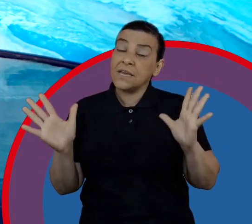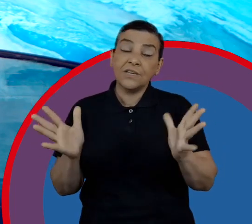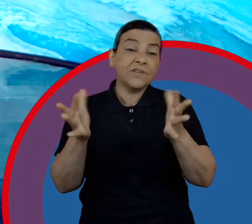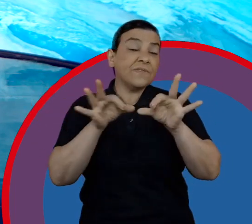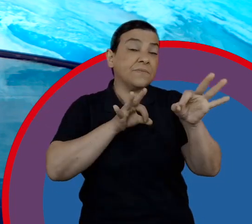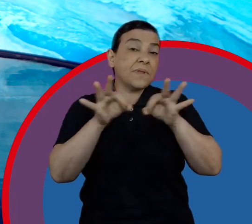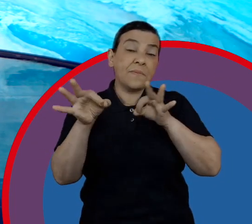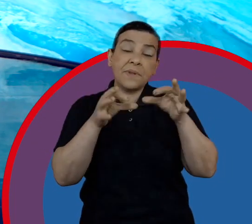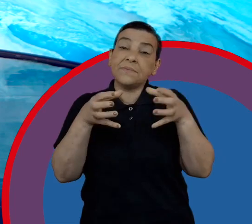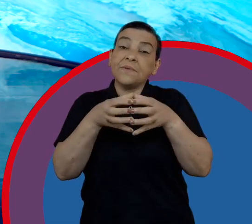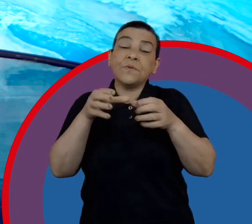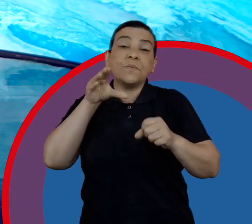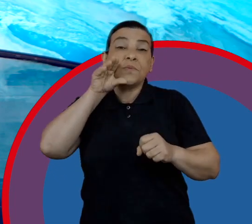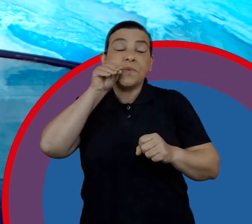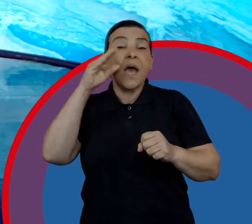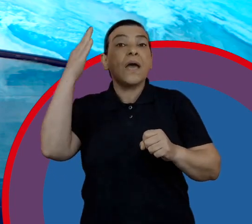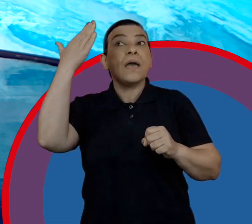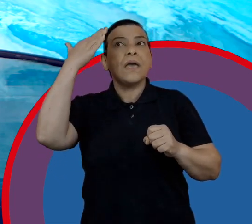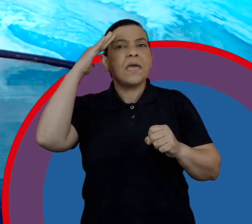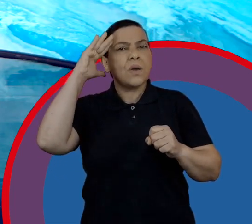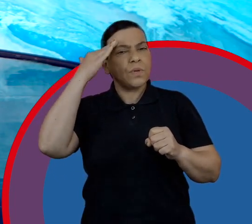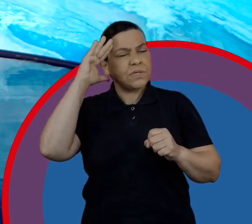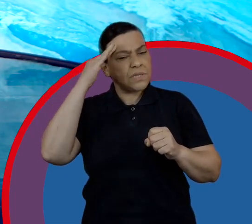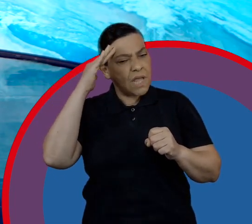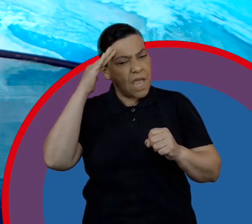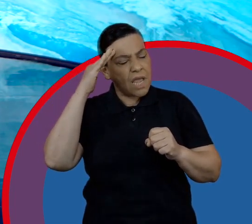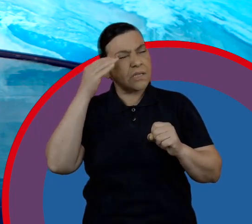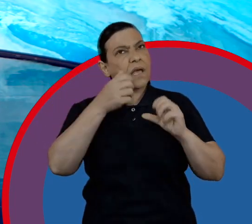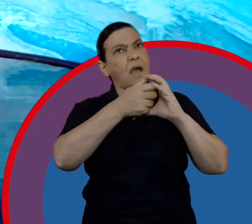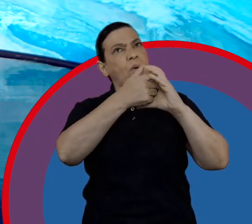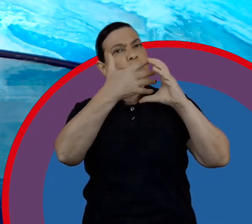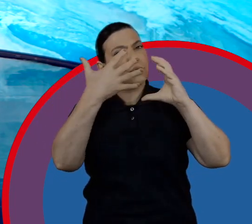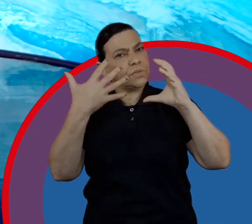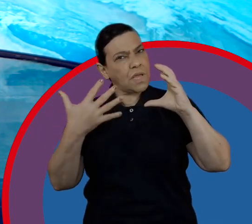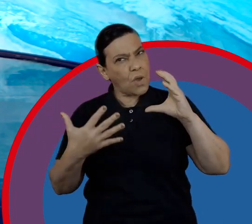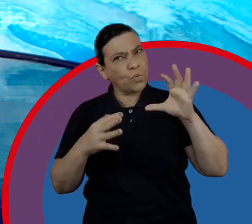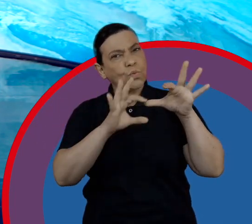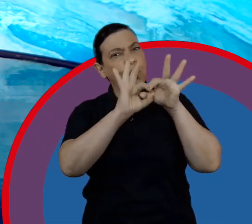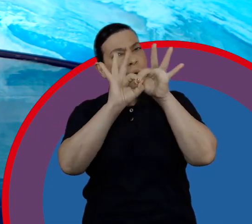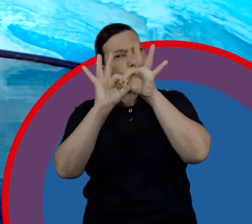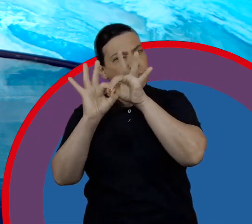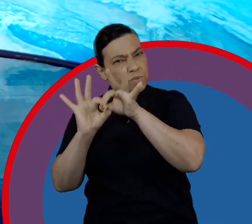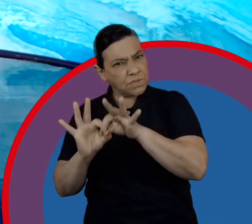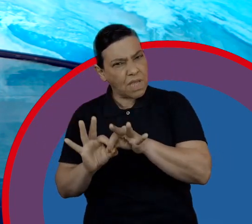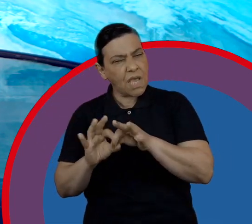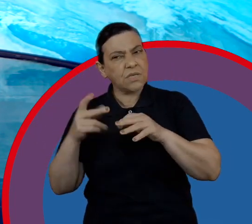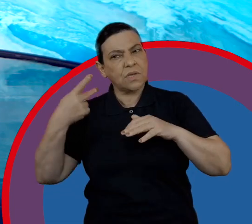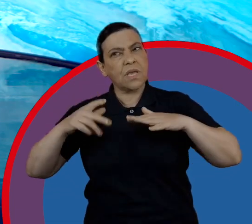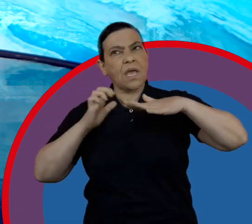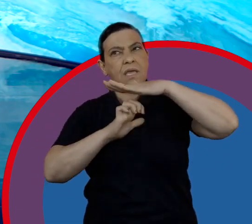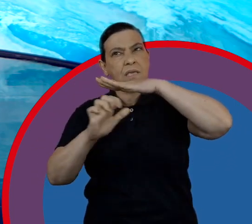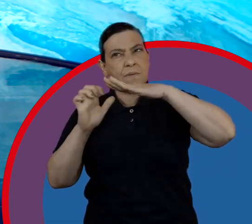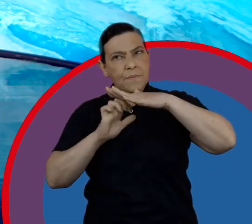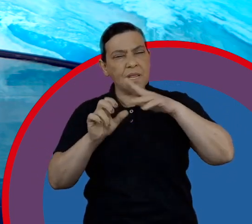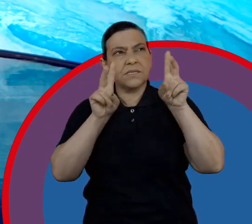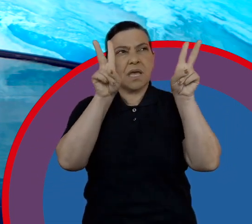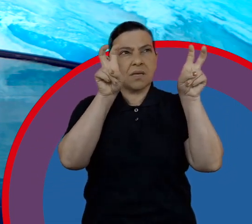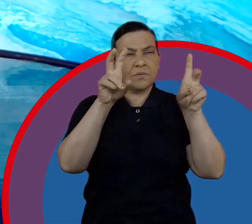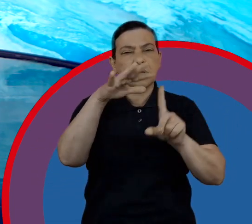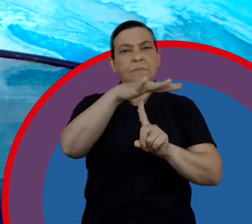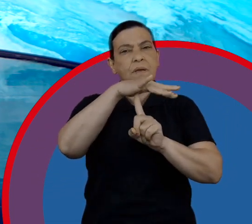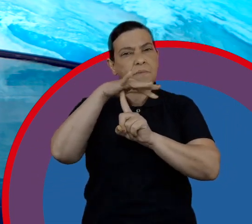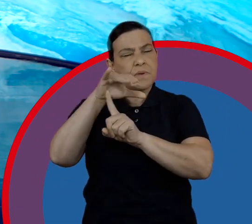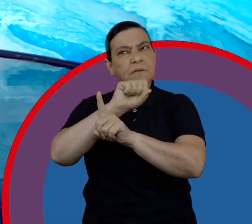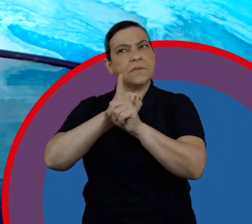colaboradores. Quando eu entendo qual é o contexto do que a empresa está trabalhando hoje nos aspectos ambientais e sociais, eu posso criar